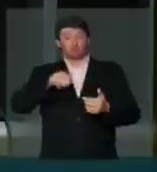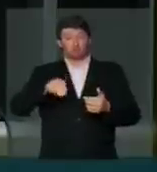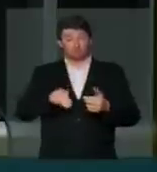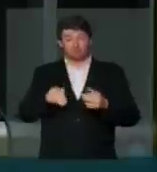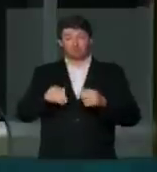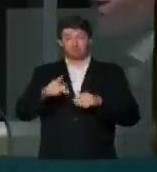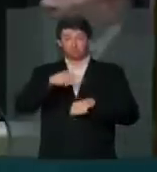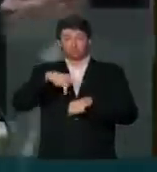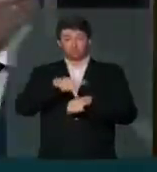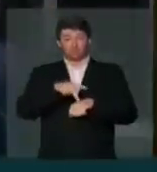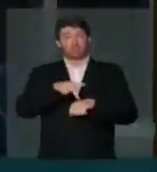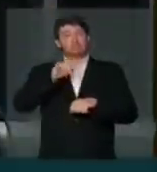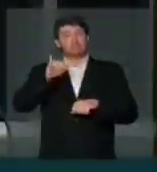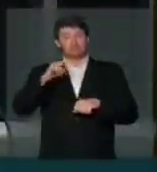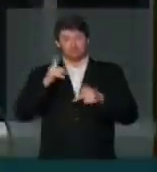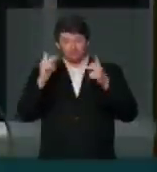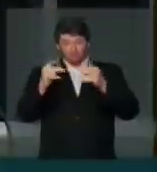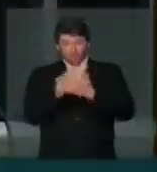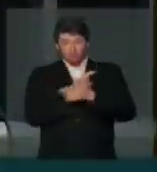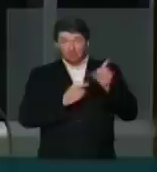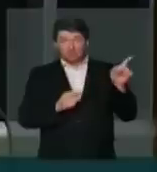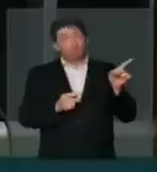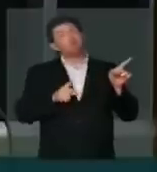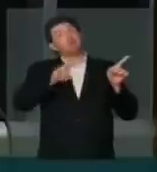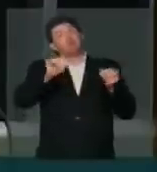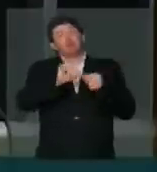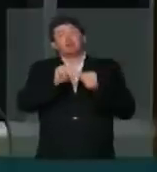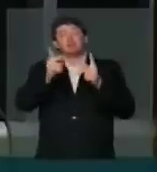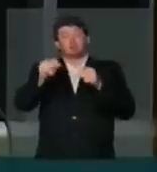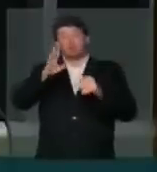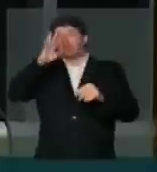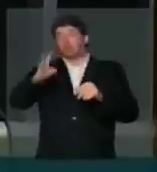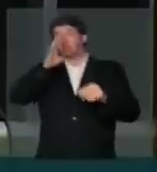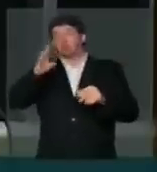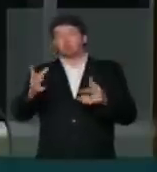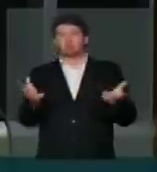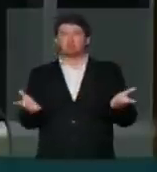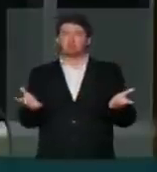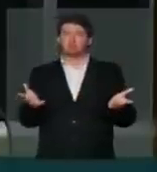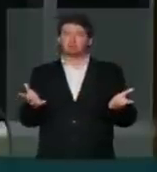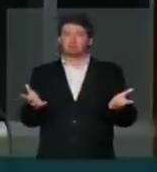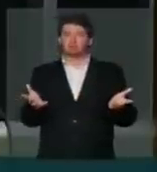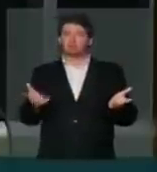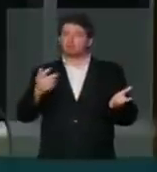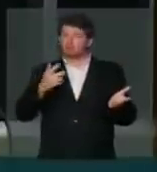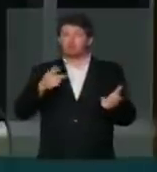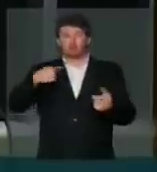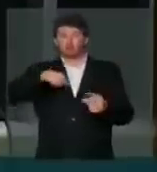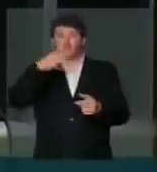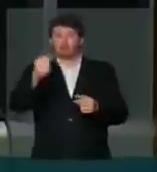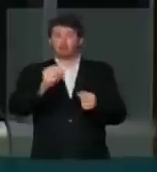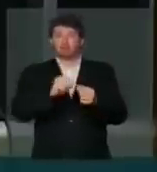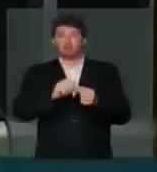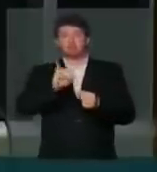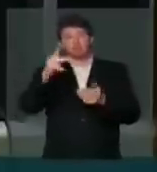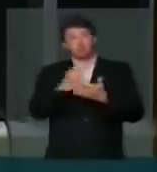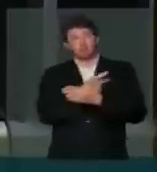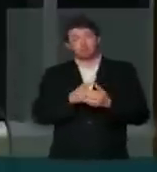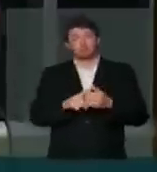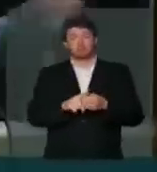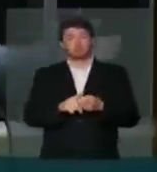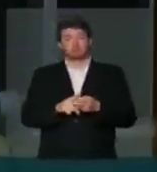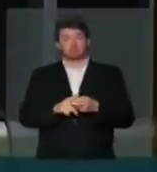Estado estivesse nessa condição de denunciado. E o faremos, se isso acontecer,